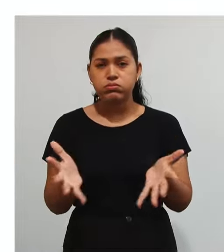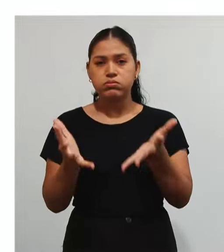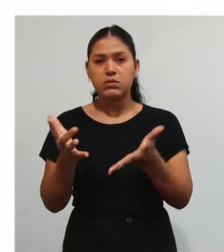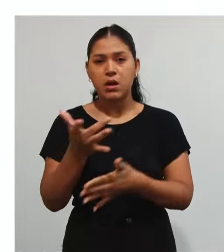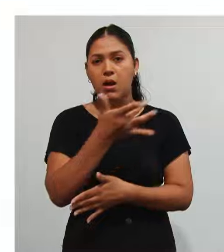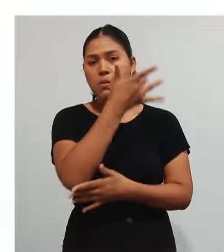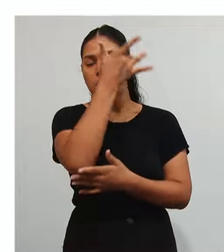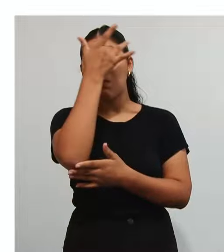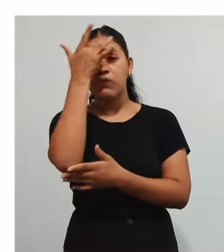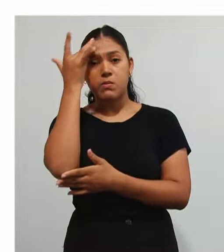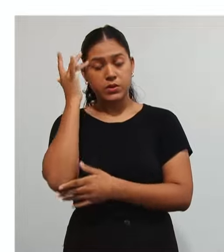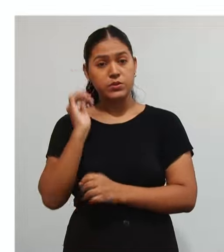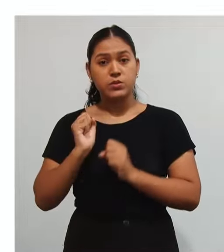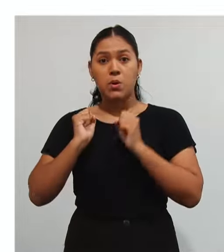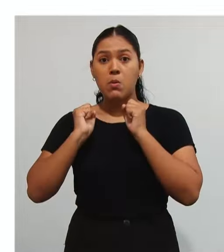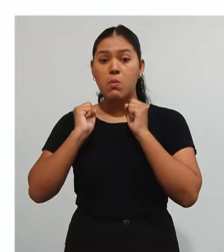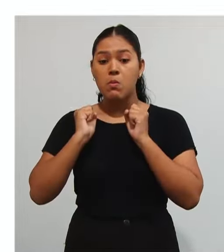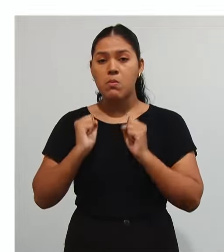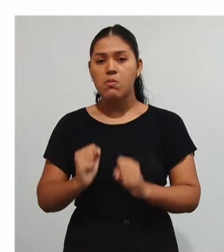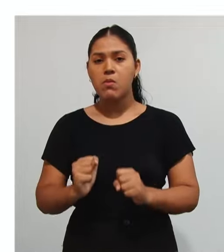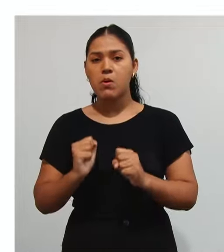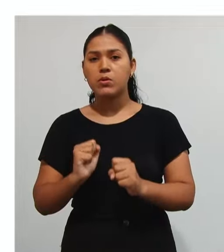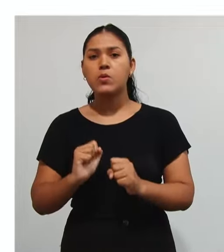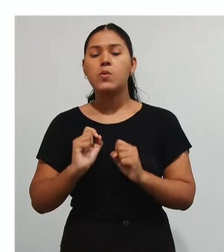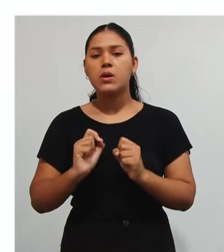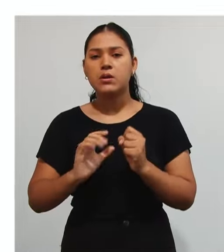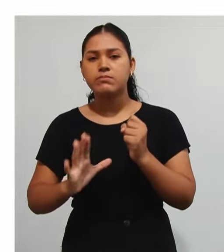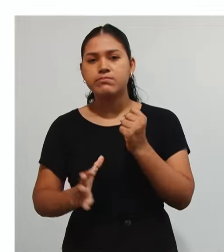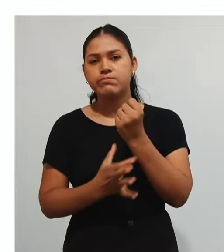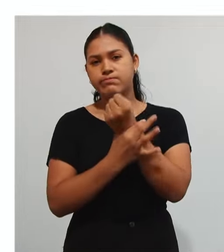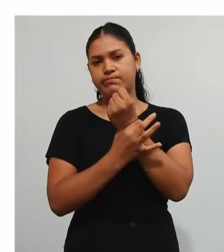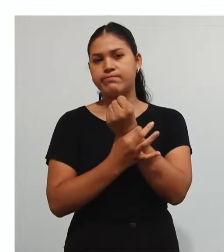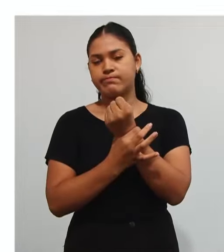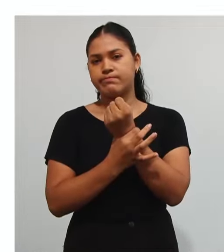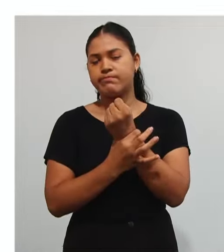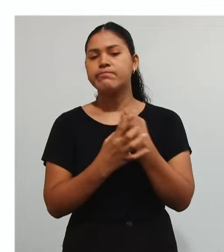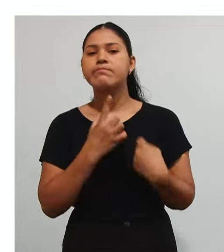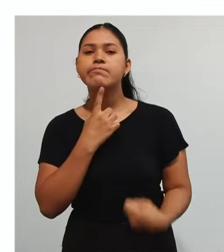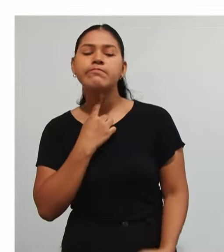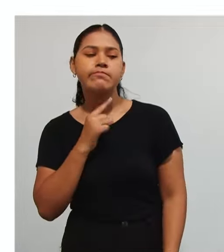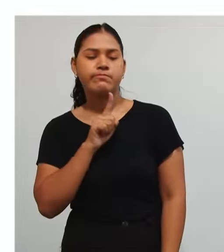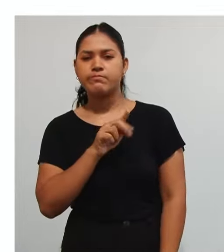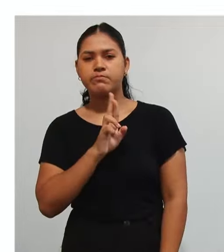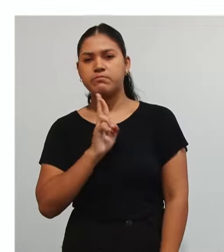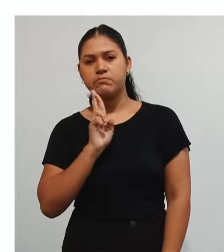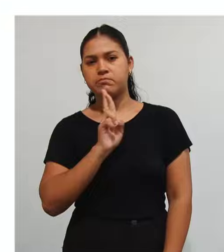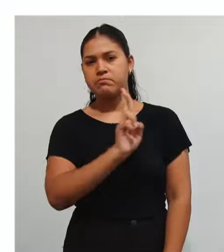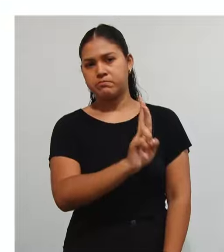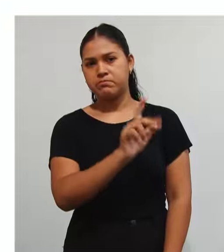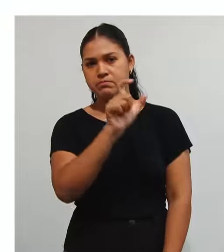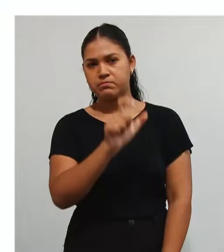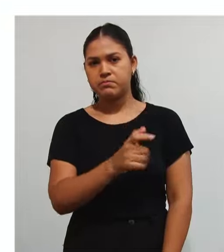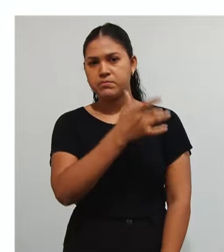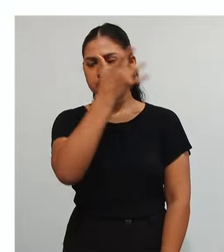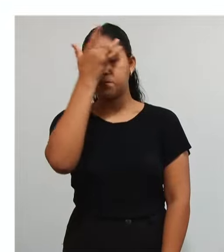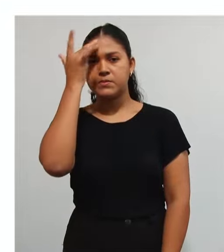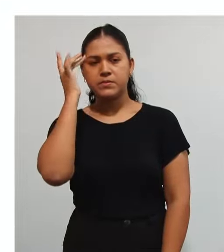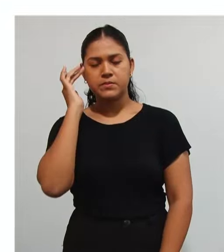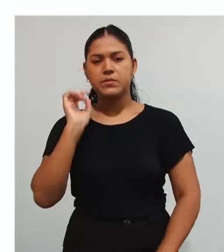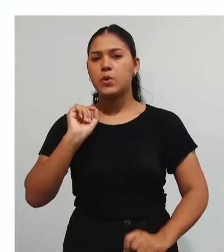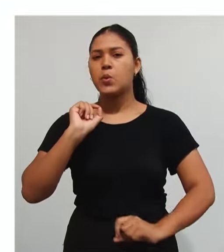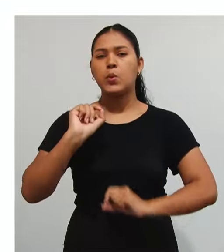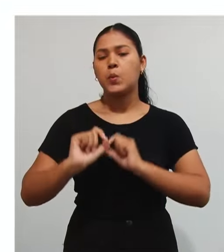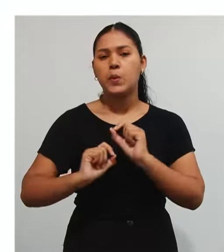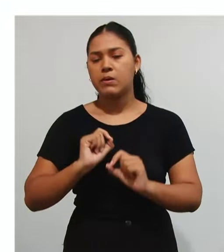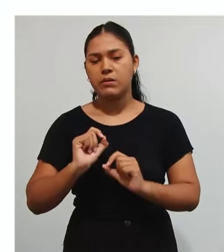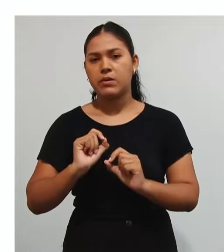Possa assegurar A sua vontade Percebe Que ele Está Para Trazer Então